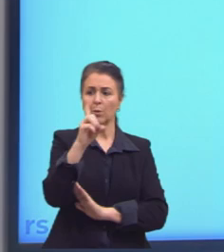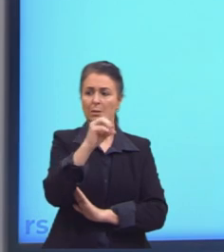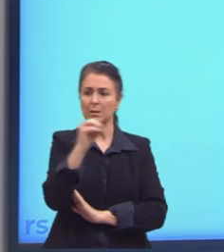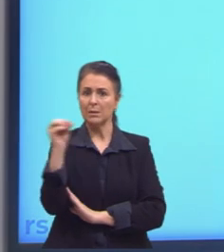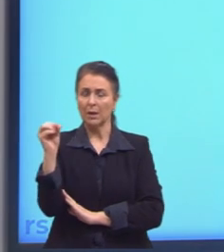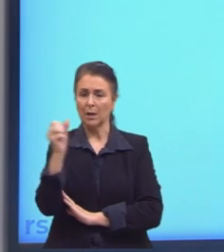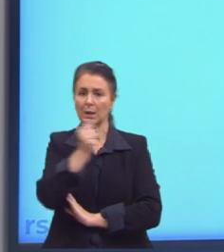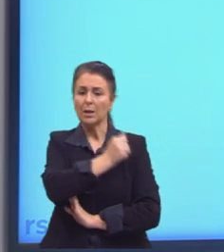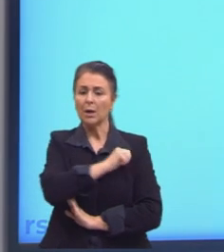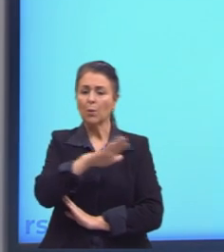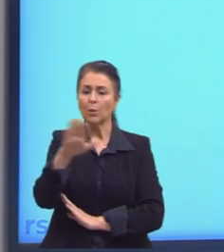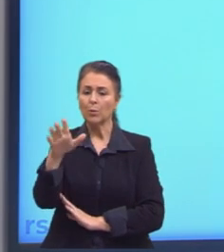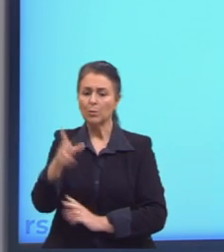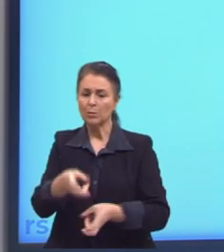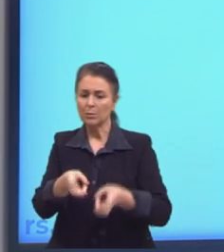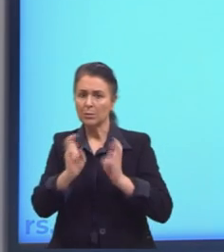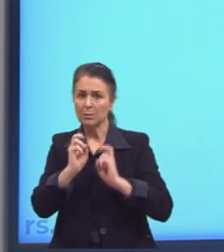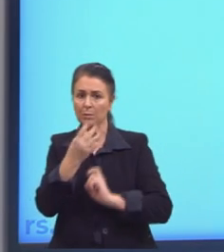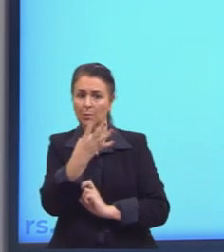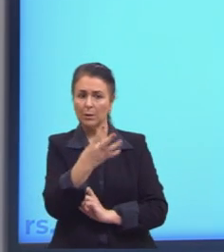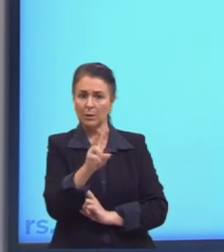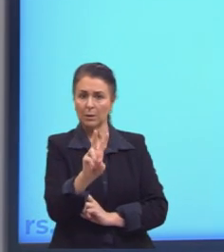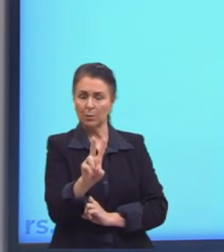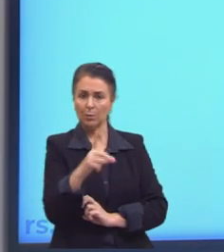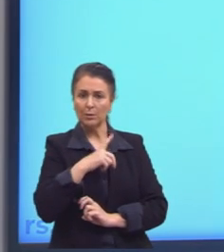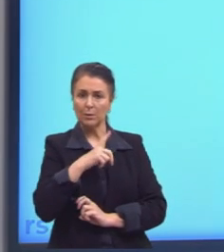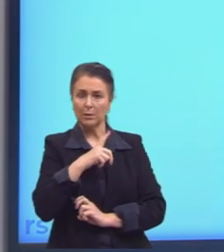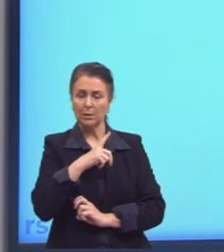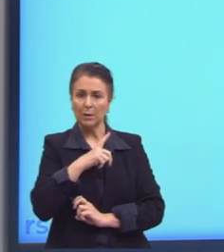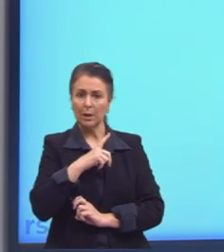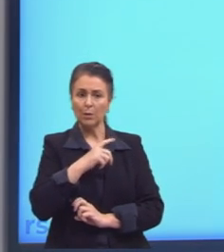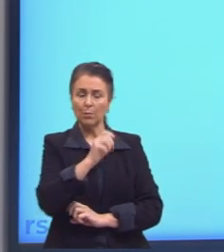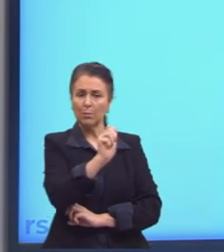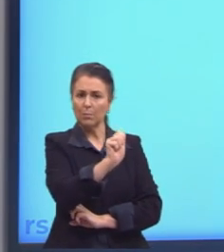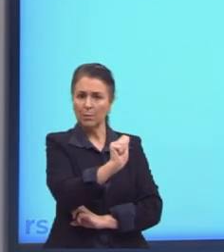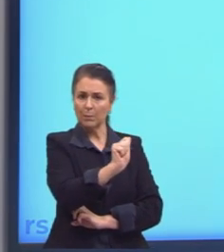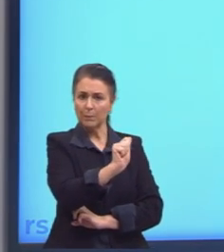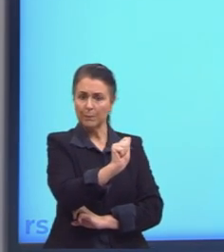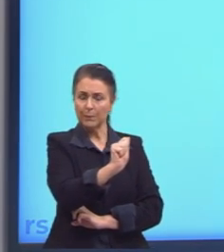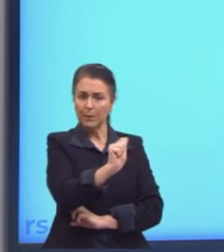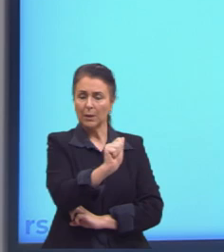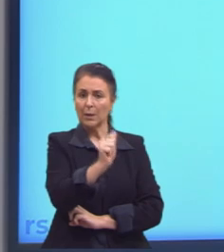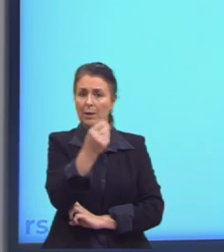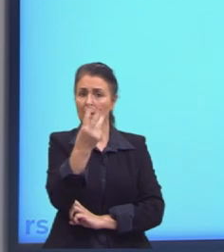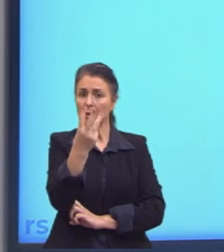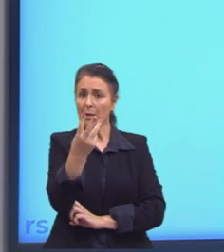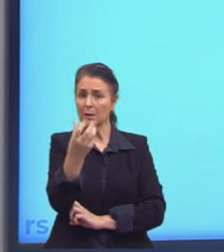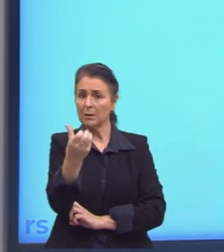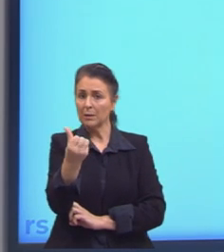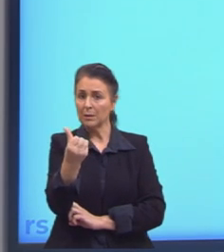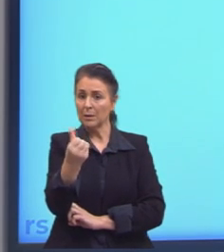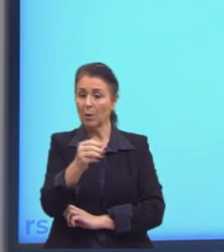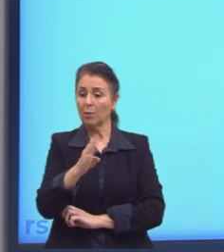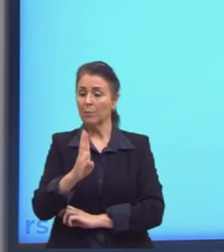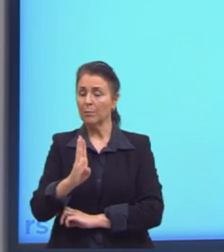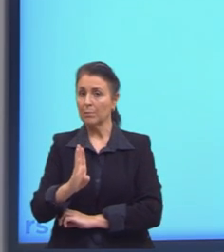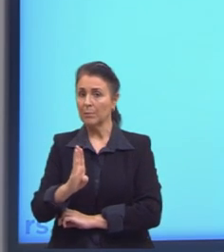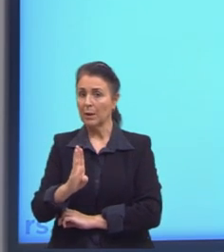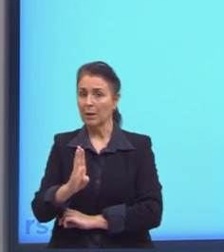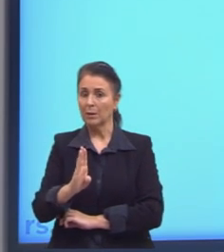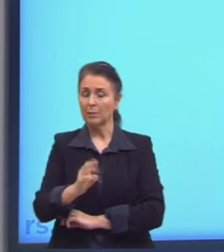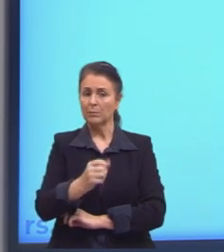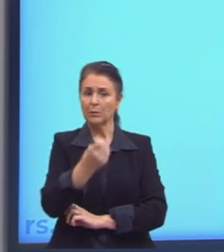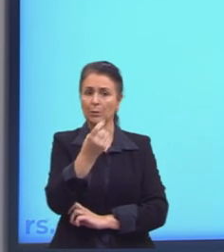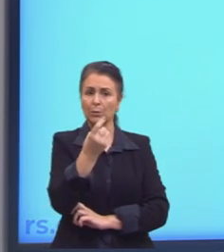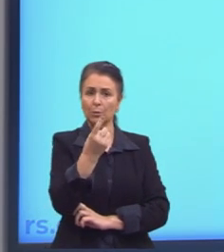constatou que 42 deles têm o antígeno A, 36 têm o antígeno B e